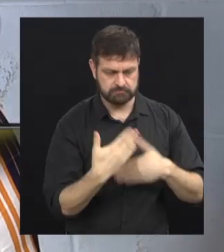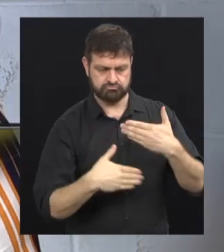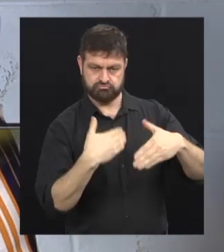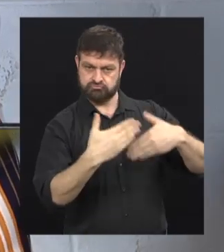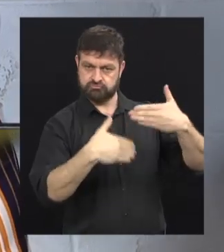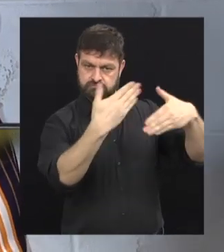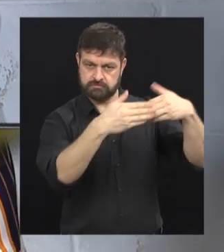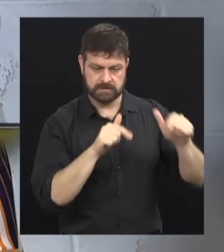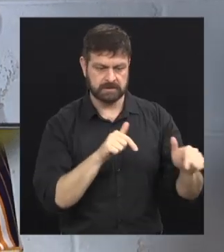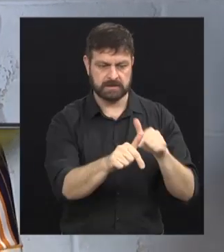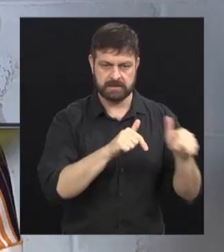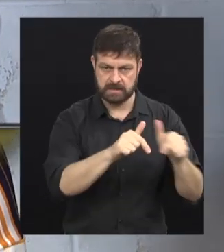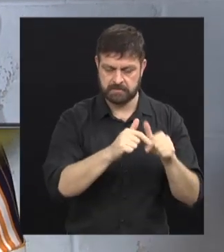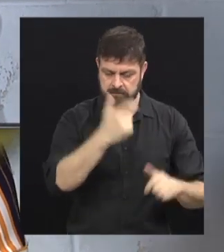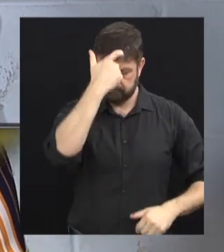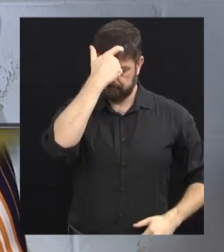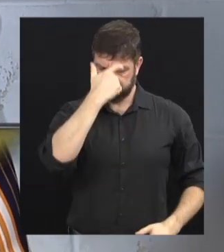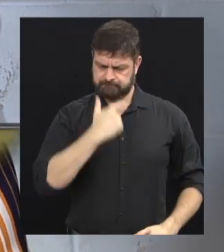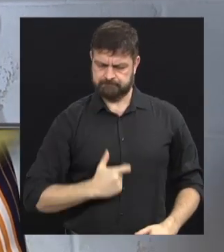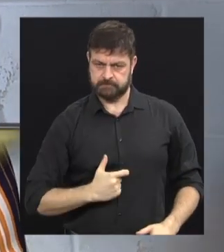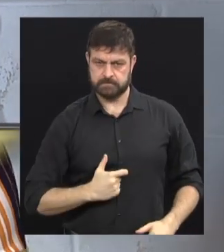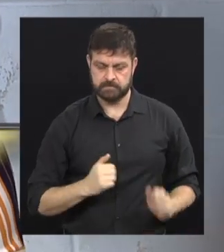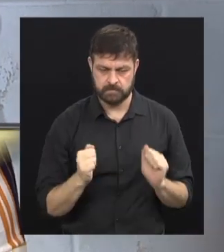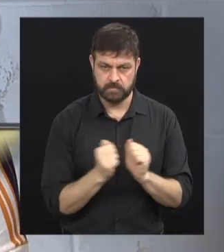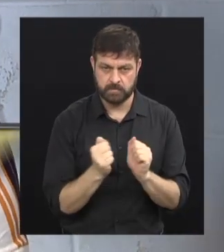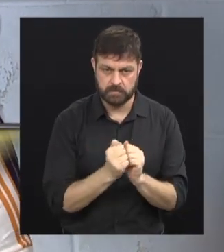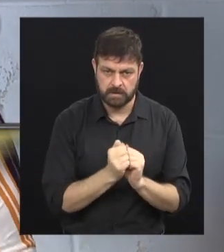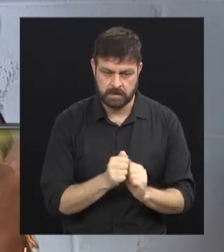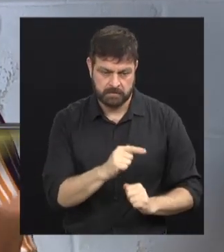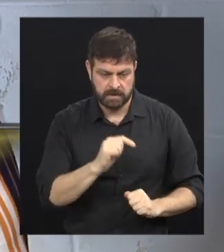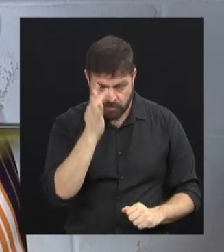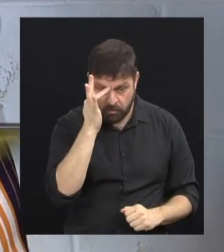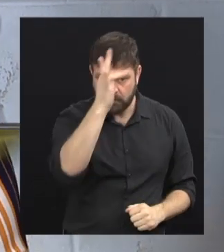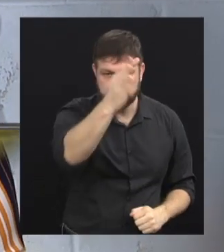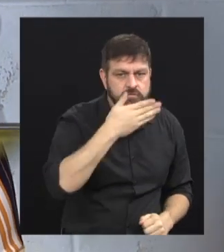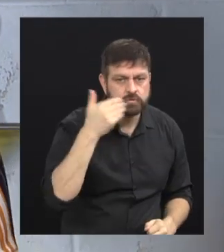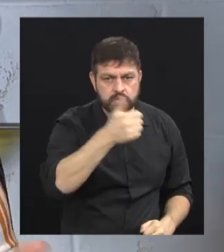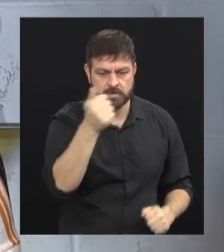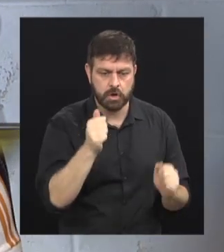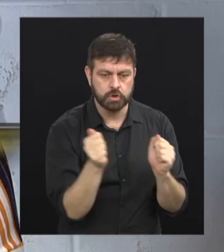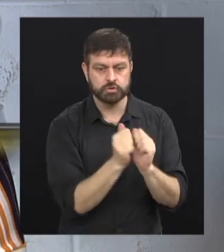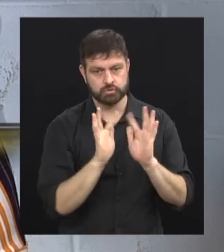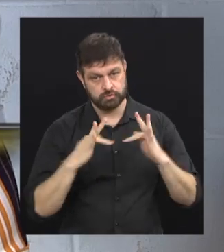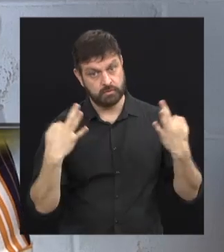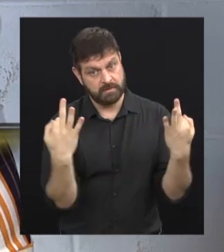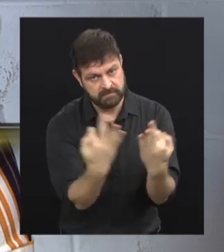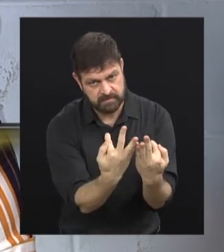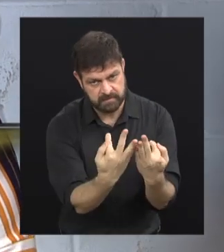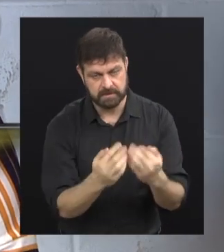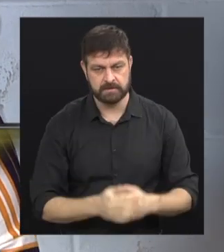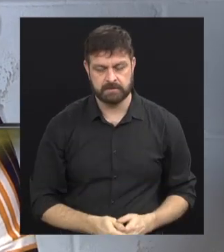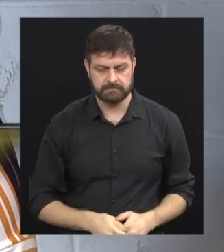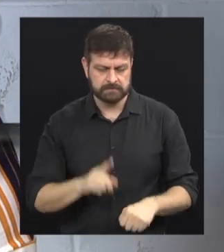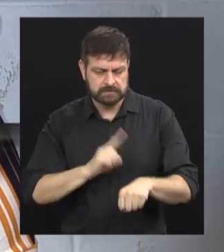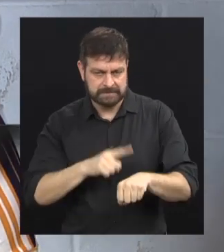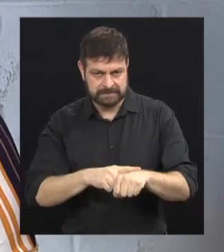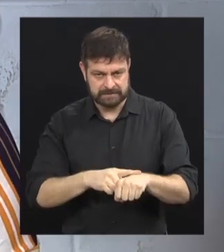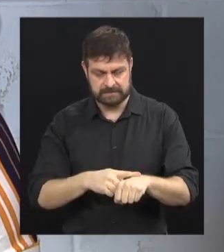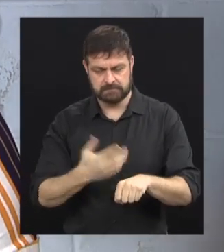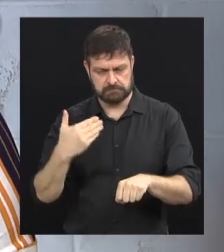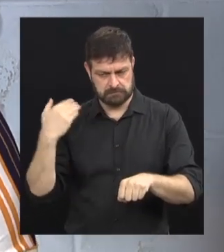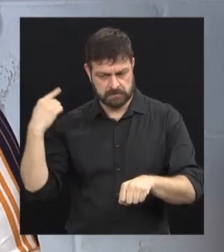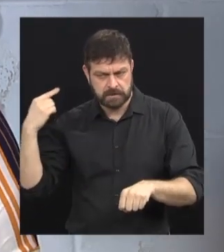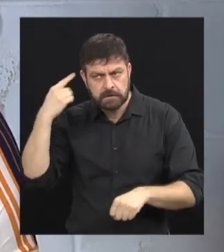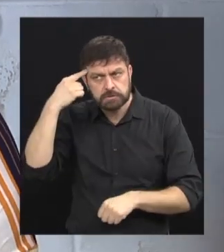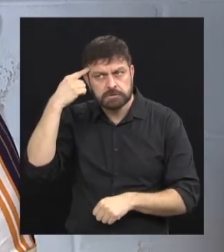desenvolvimento, trabalhar a cidadania com eles, né, para eles terem um futuro melhor junto com a família. Então, nesse período